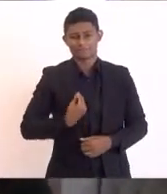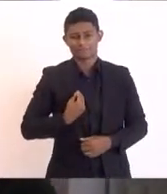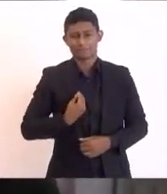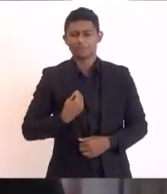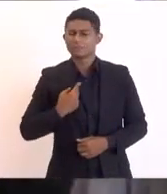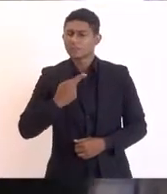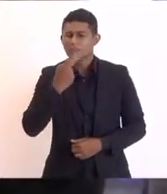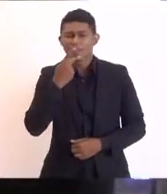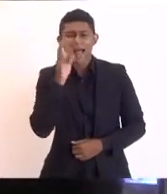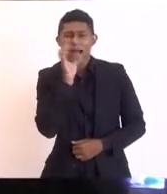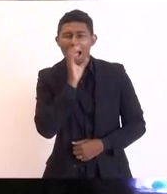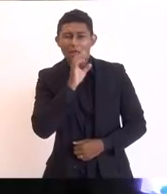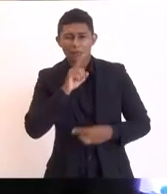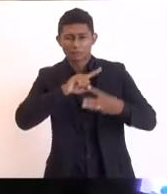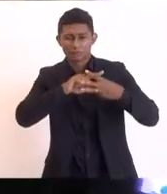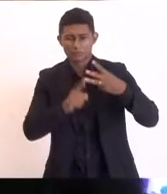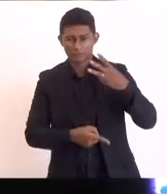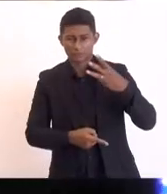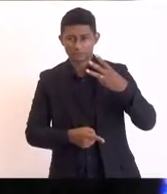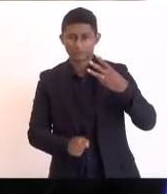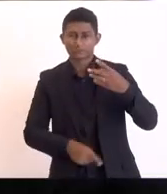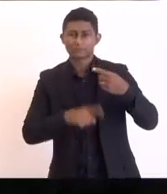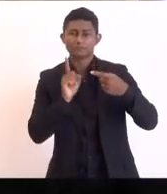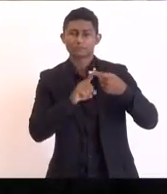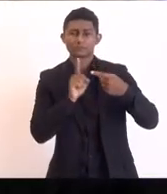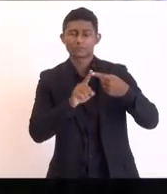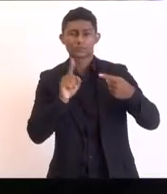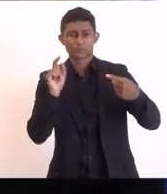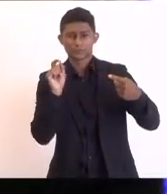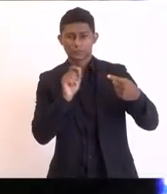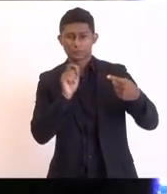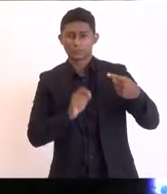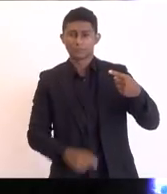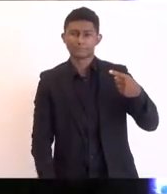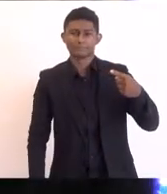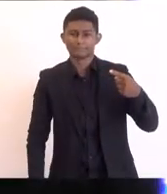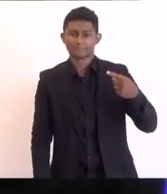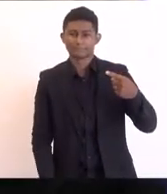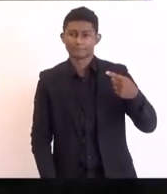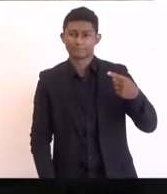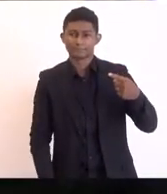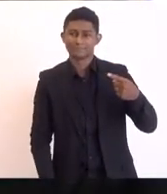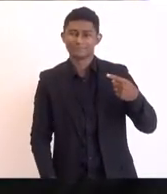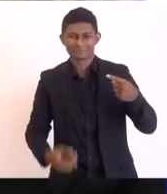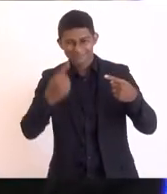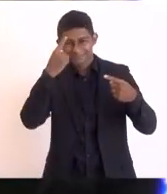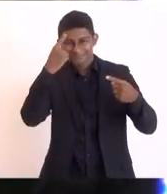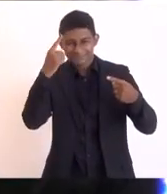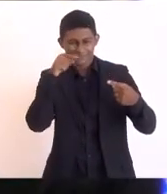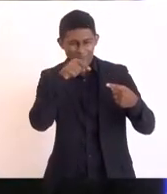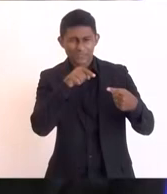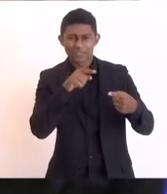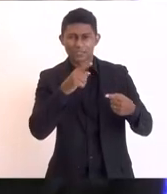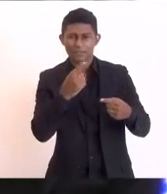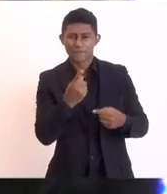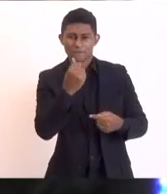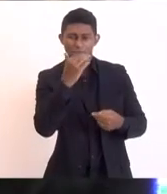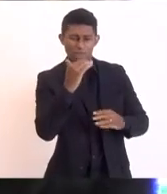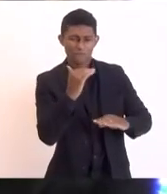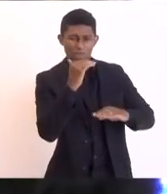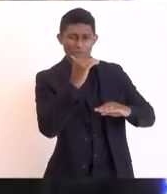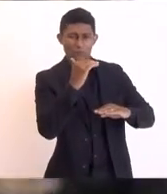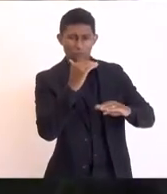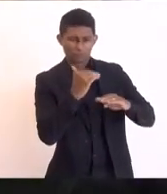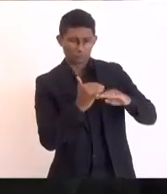rapidamente três pontos o primeiro deles está relacionado com o nome mesmo do fundo é o fundo